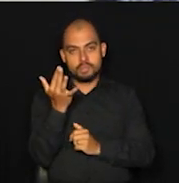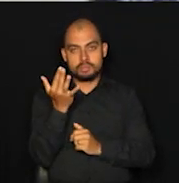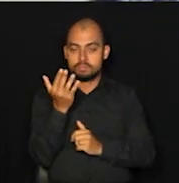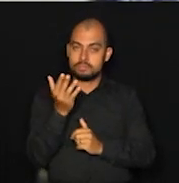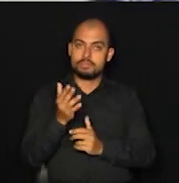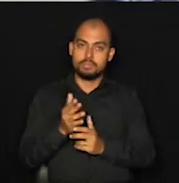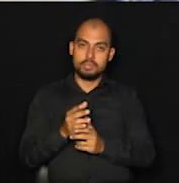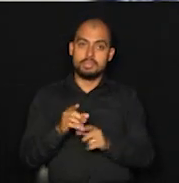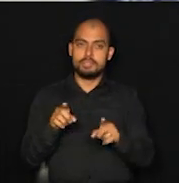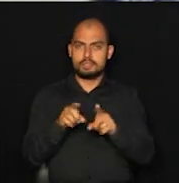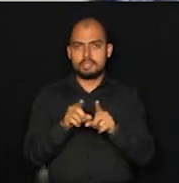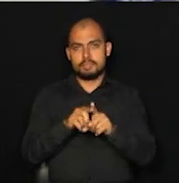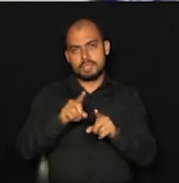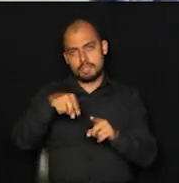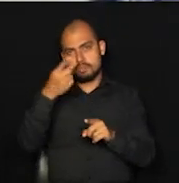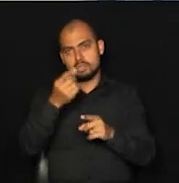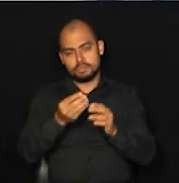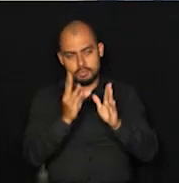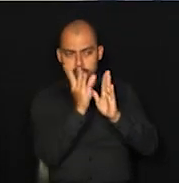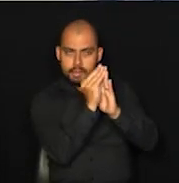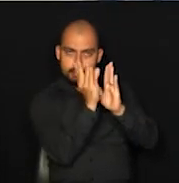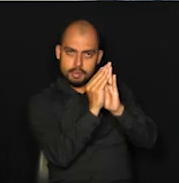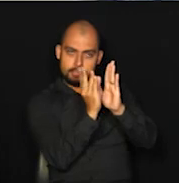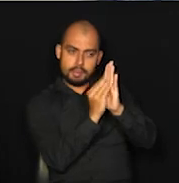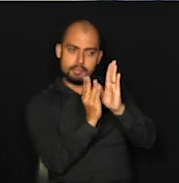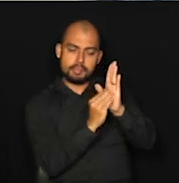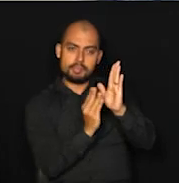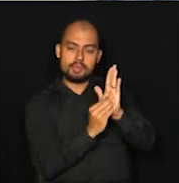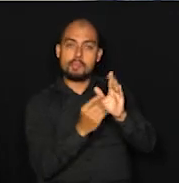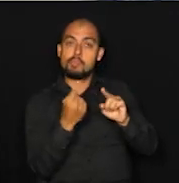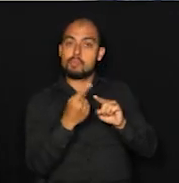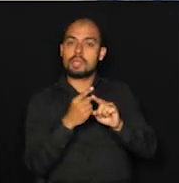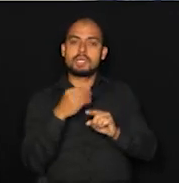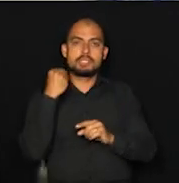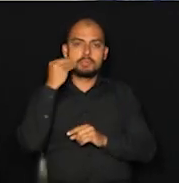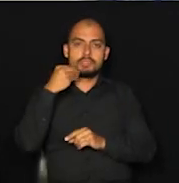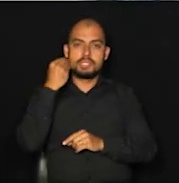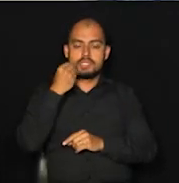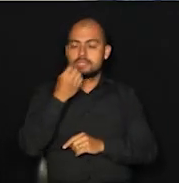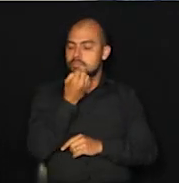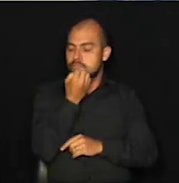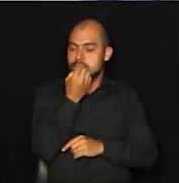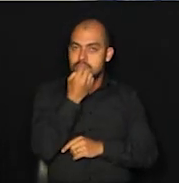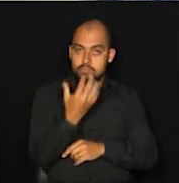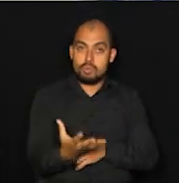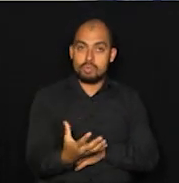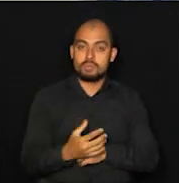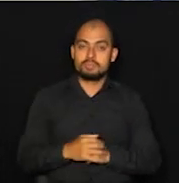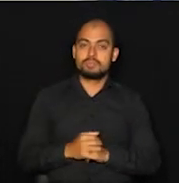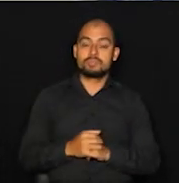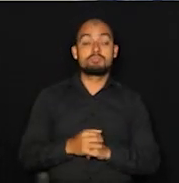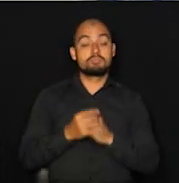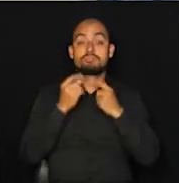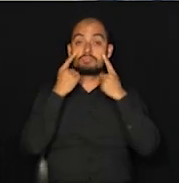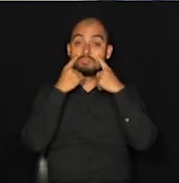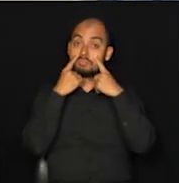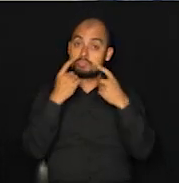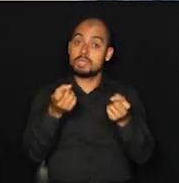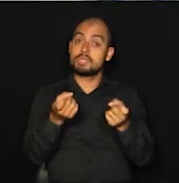reportar na literatura, porque é uma experiência muito, muito boa, muito interessante,